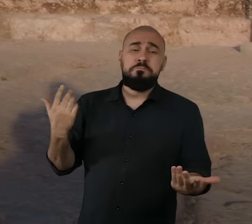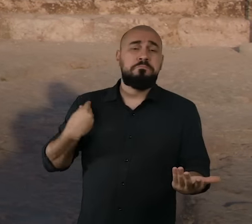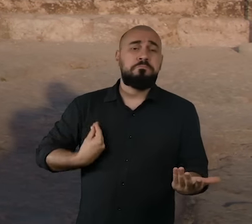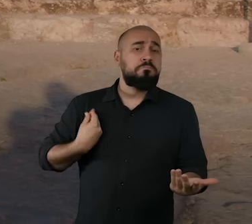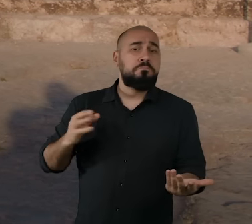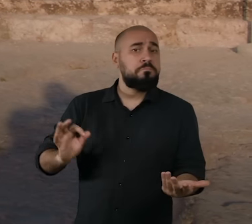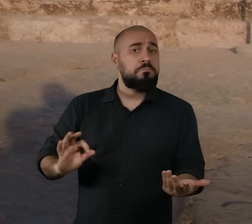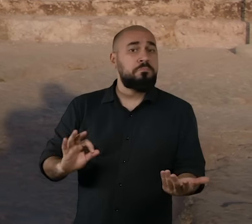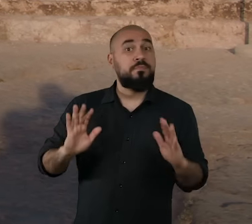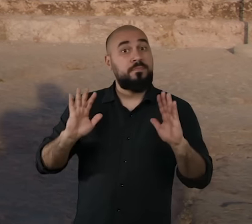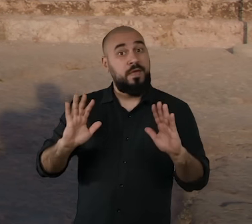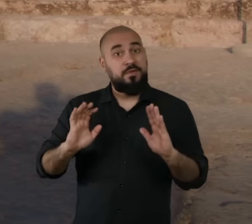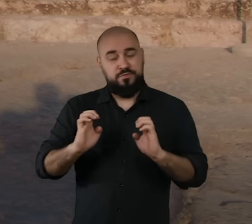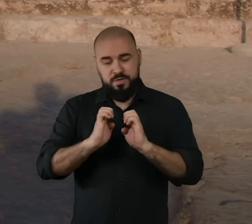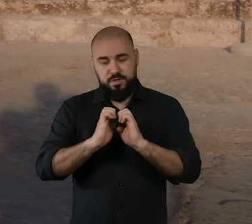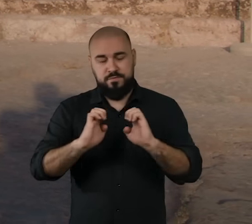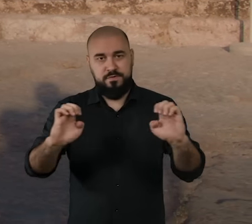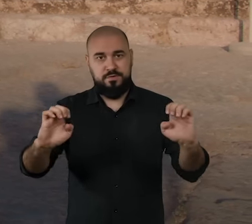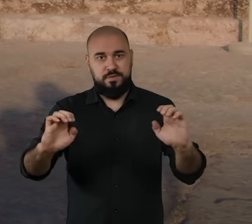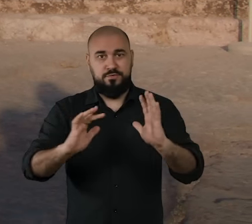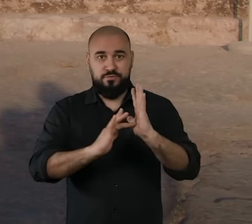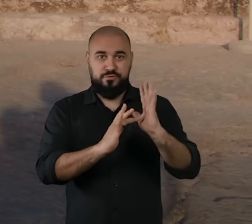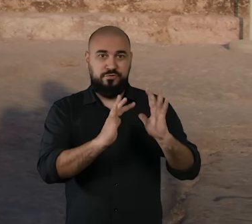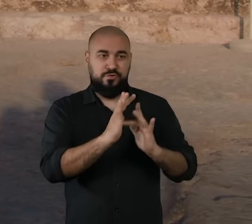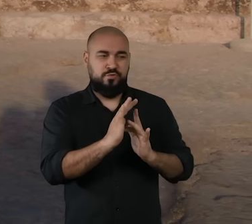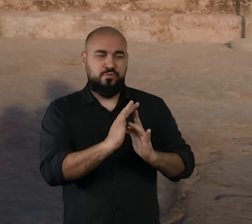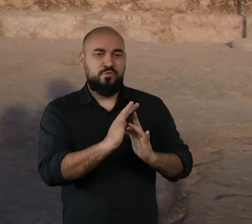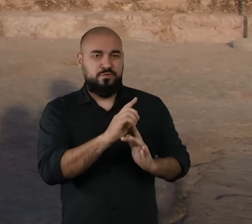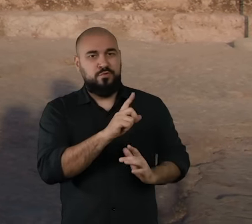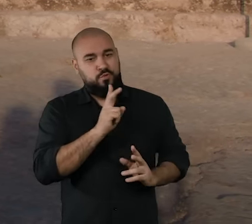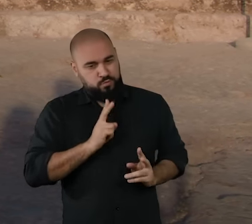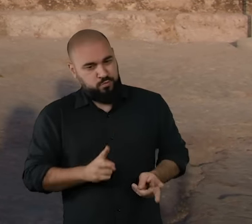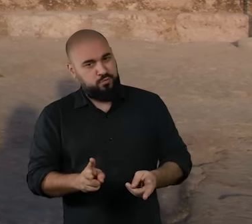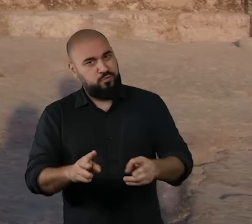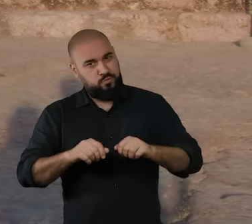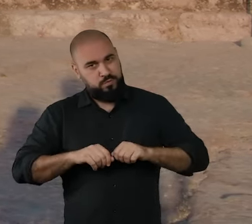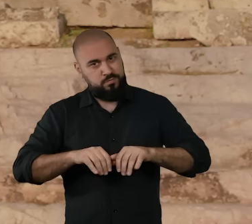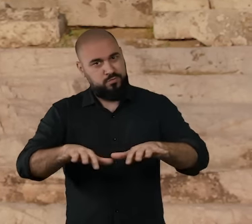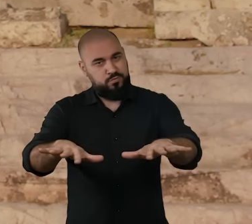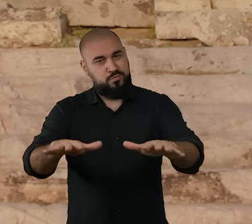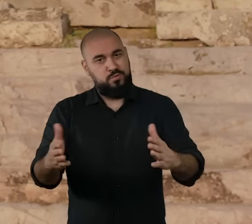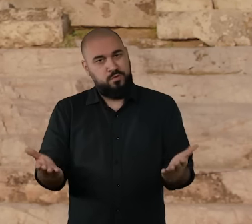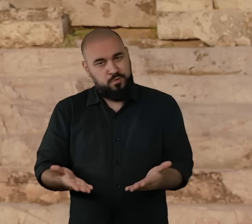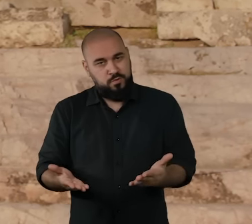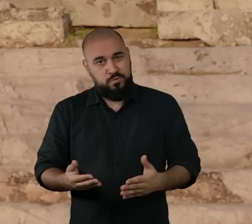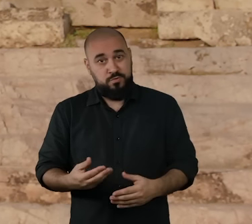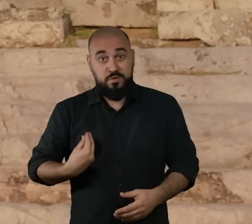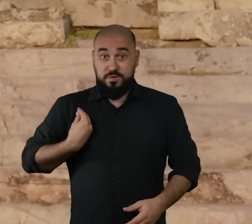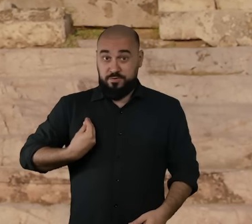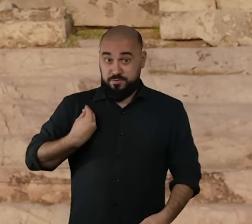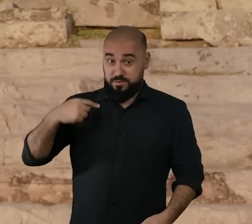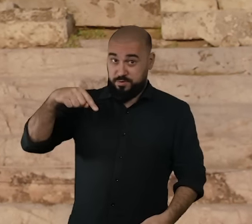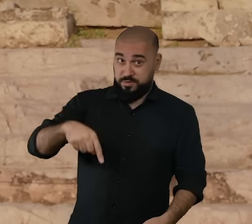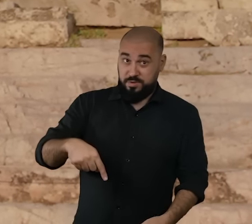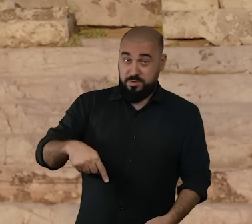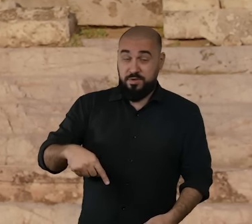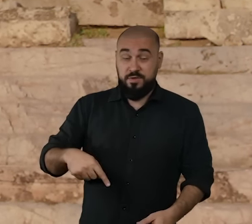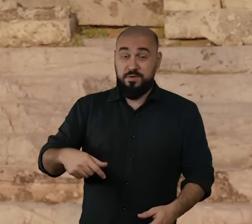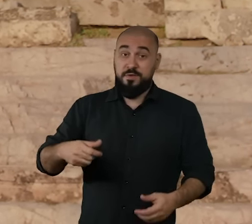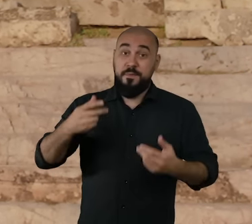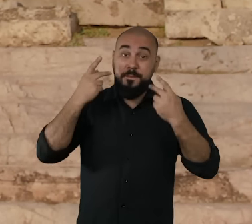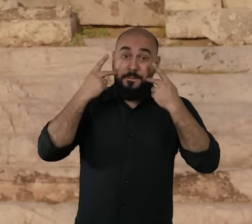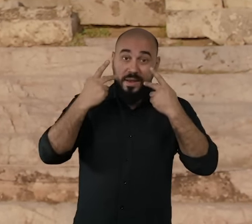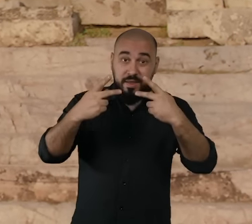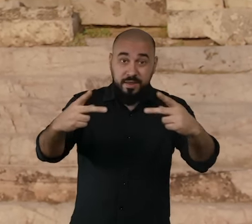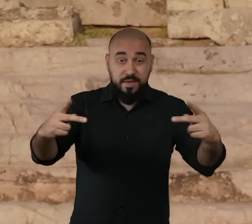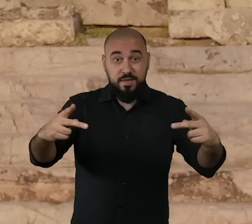Mas o Evangelho de Jesus de Nazaré, esse ainda continua conosco. Ainda estamos aqui, pregando a mensagem,